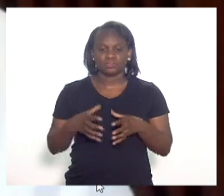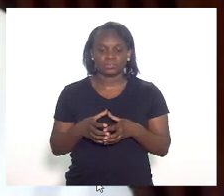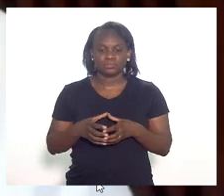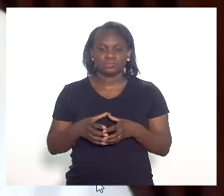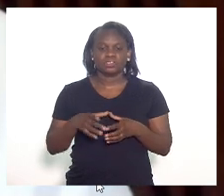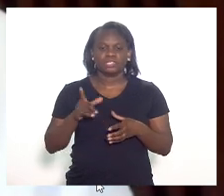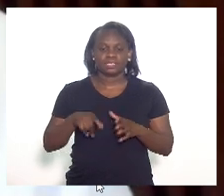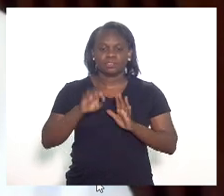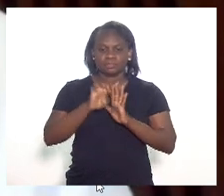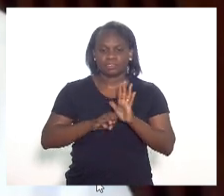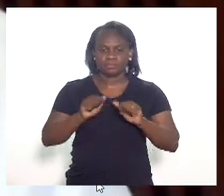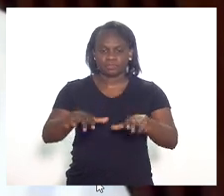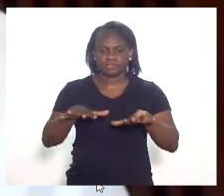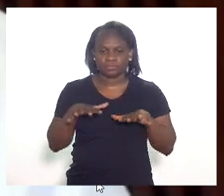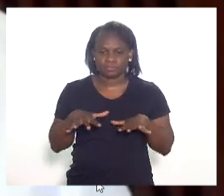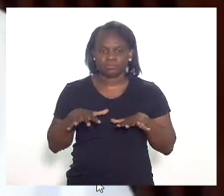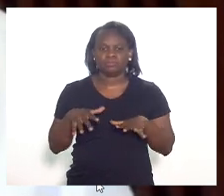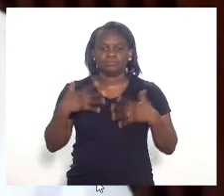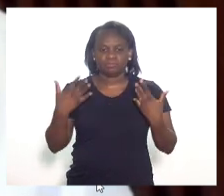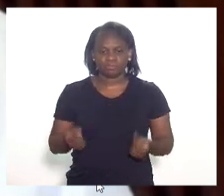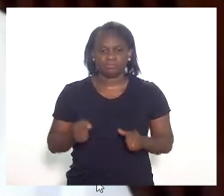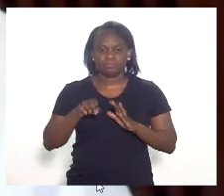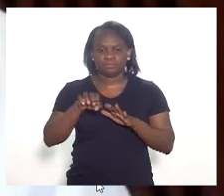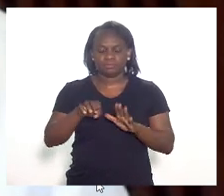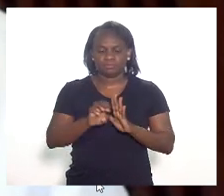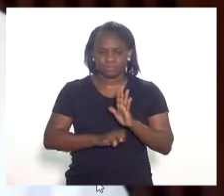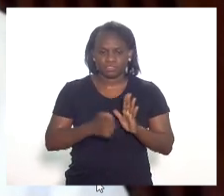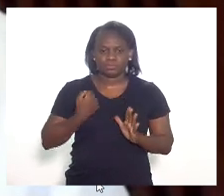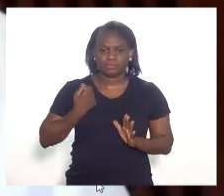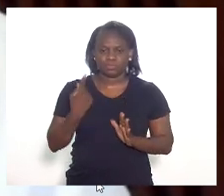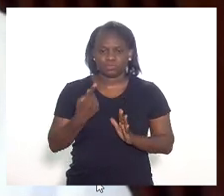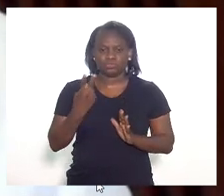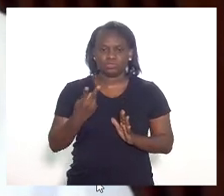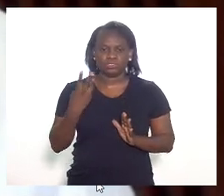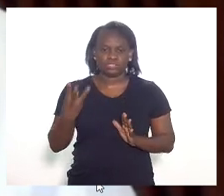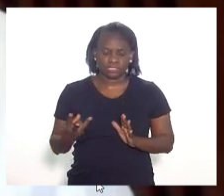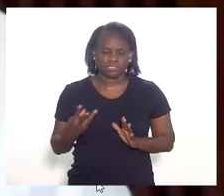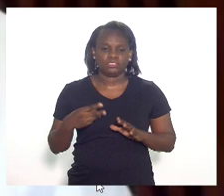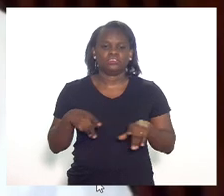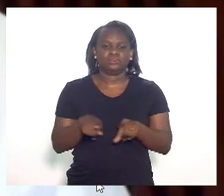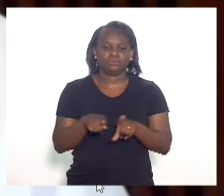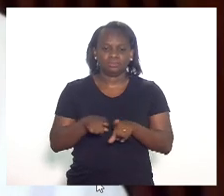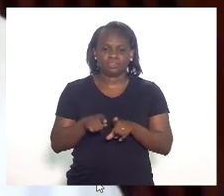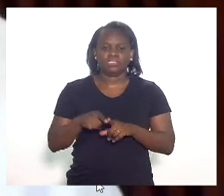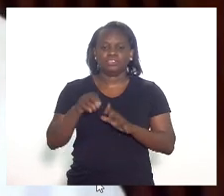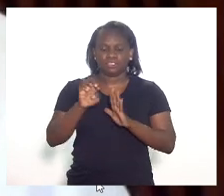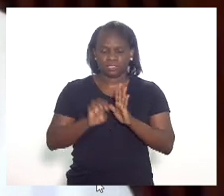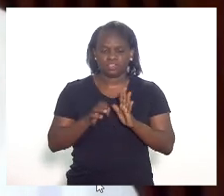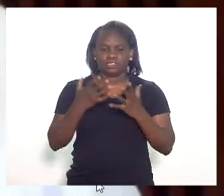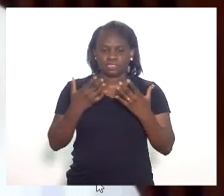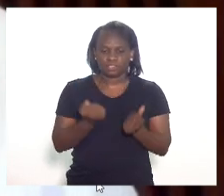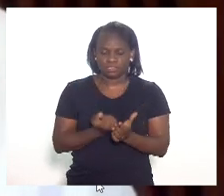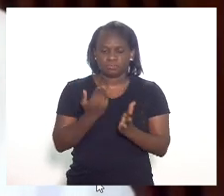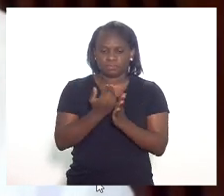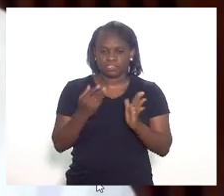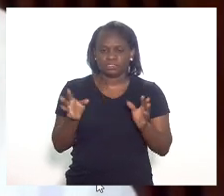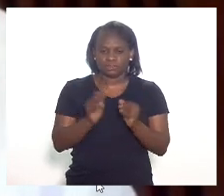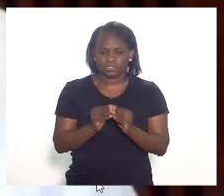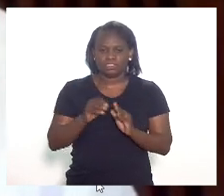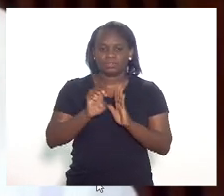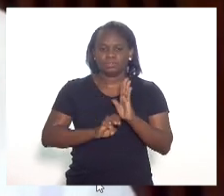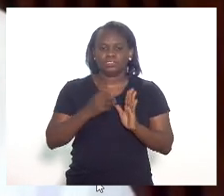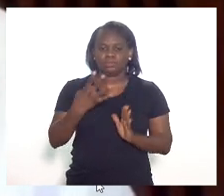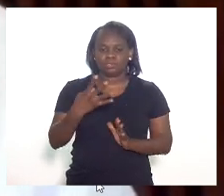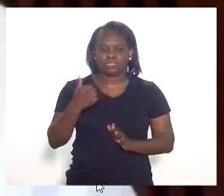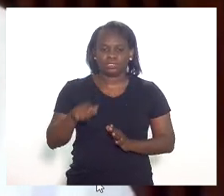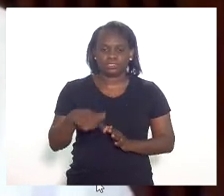é as emendas de plenário, favorável às emendas 1, 2 e 3, favorável com subemenda aglutinativa às emendas 4